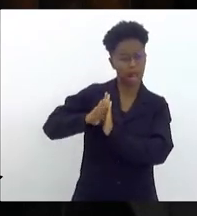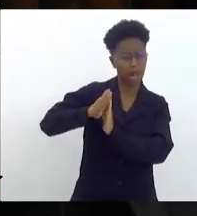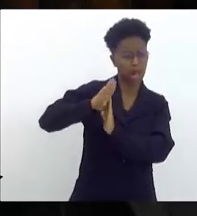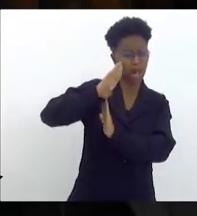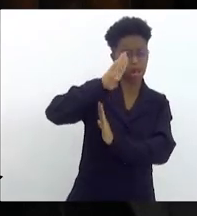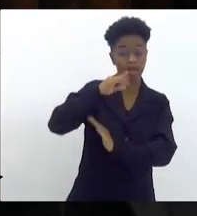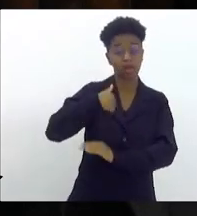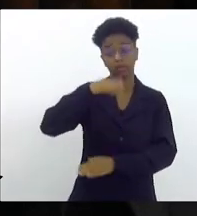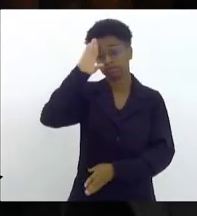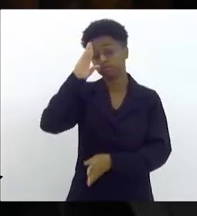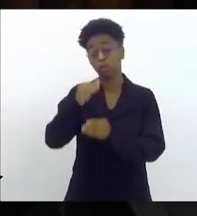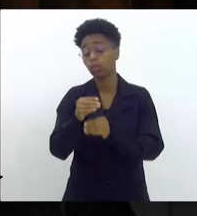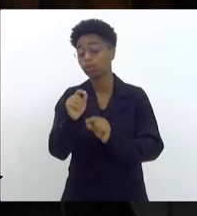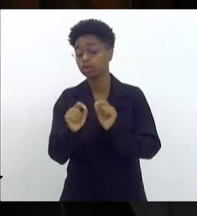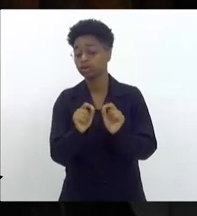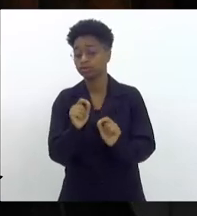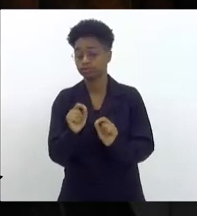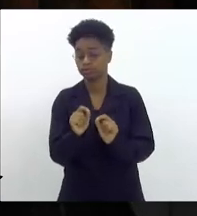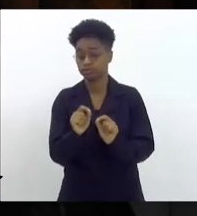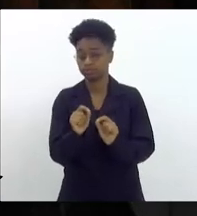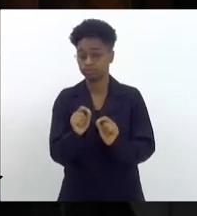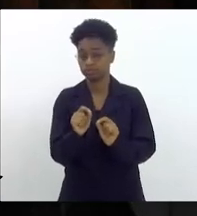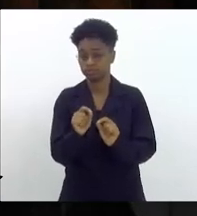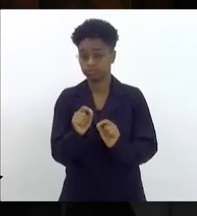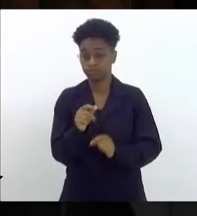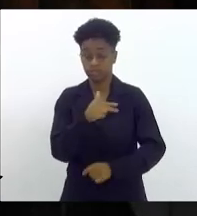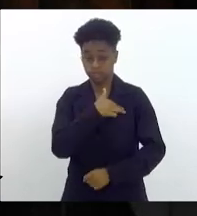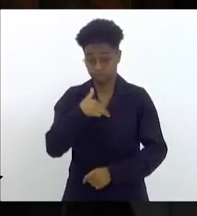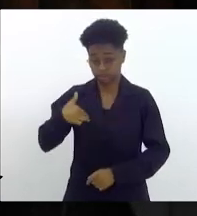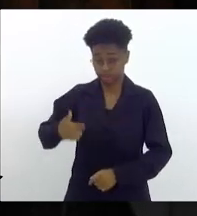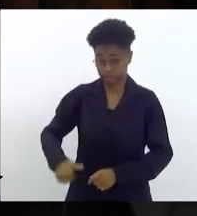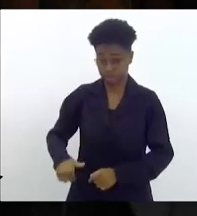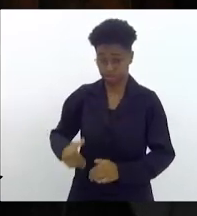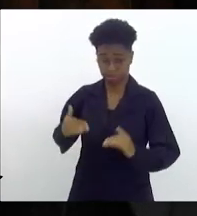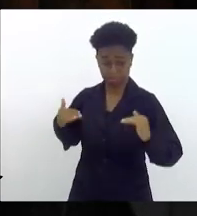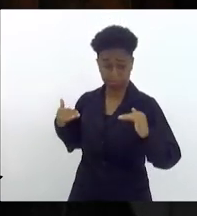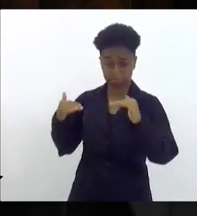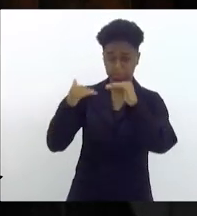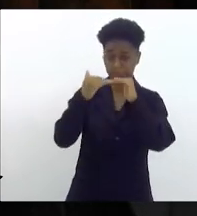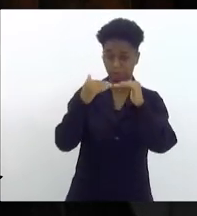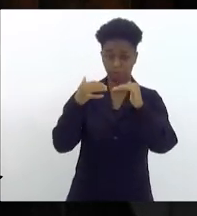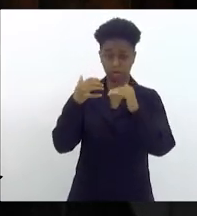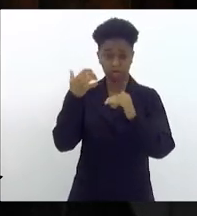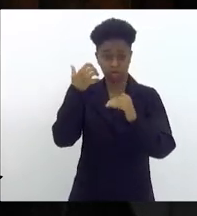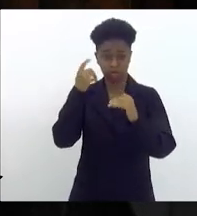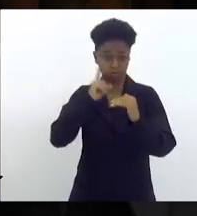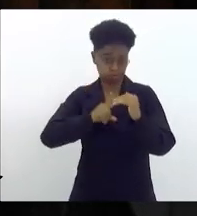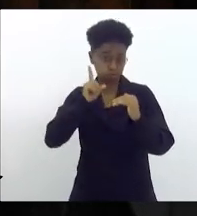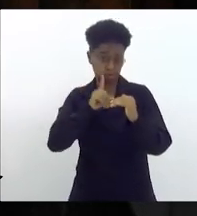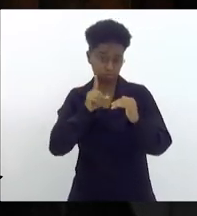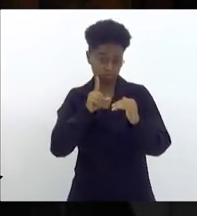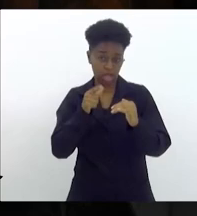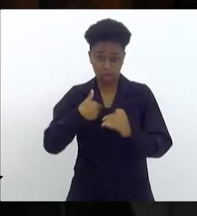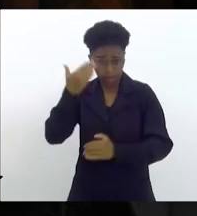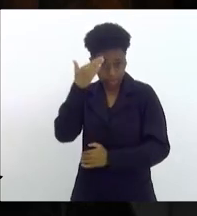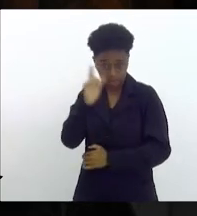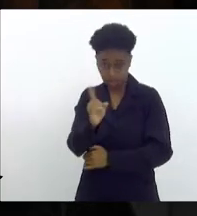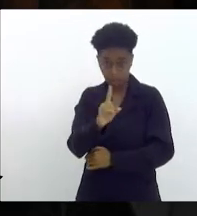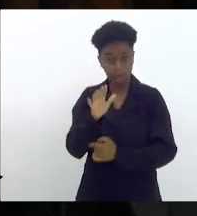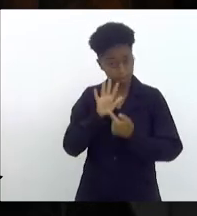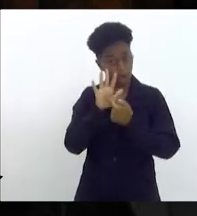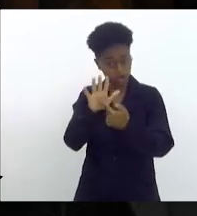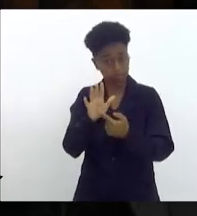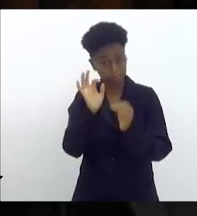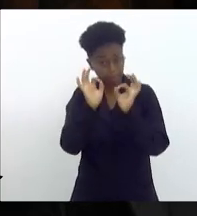entendimento, está ali para e passo com os Estados Unidos. Aliás, no meu entendimento, não, mostram os indicadores.